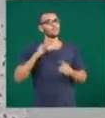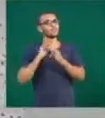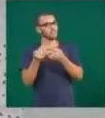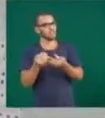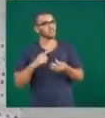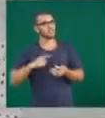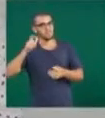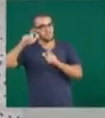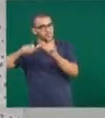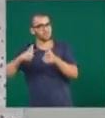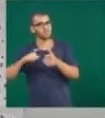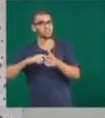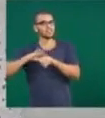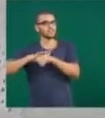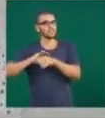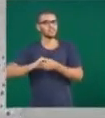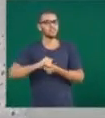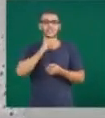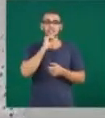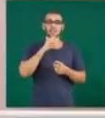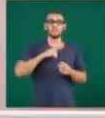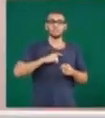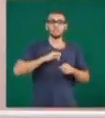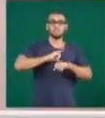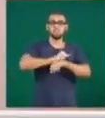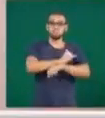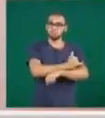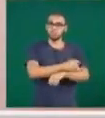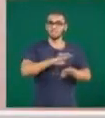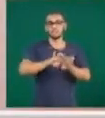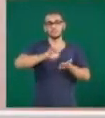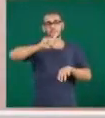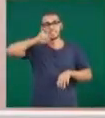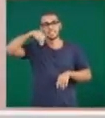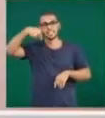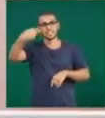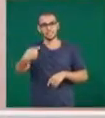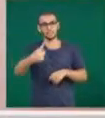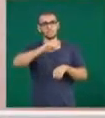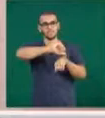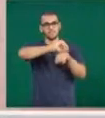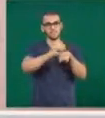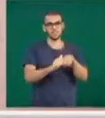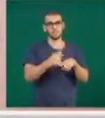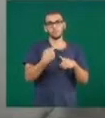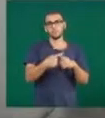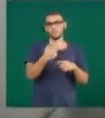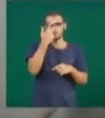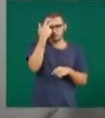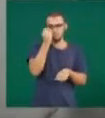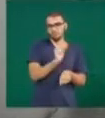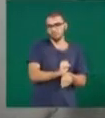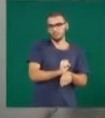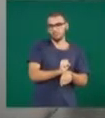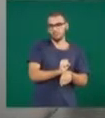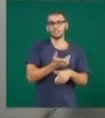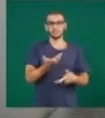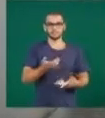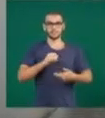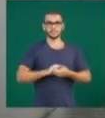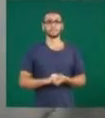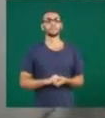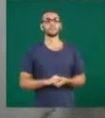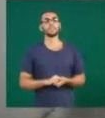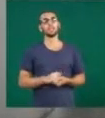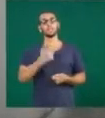obesidade, pós-operatório, mas o pós-operatório normalmente é porque fica mais imobilizado mesmo. E para quem vai viajar